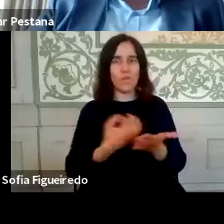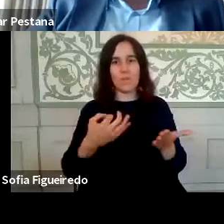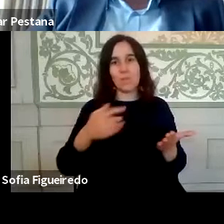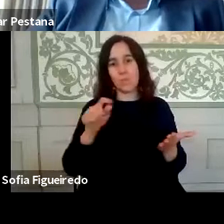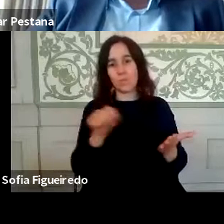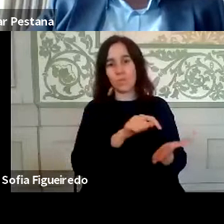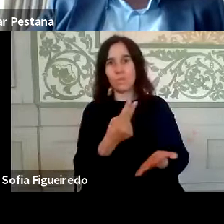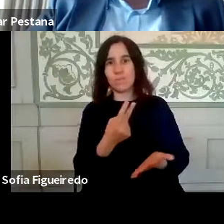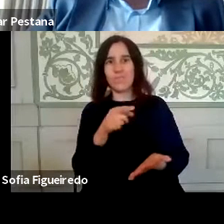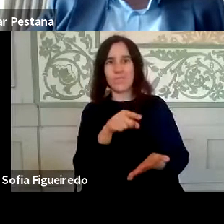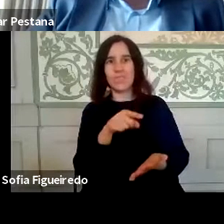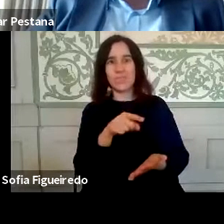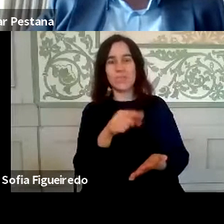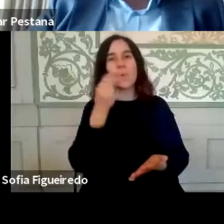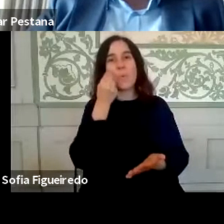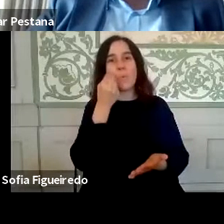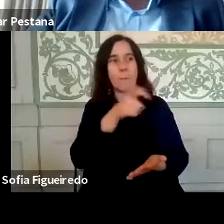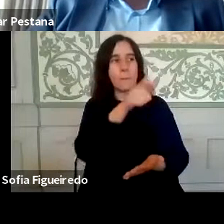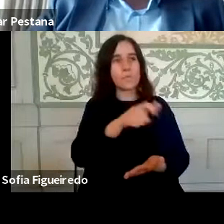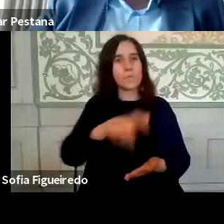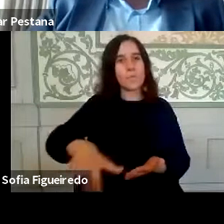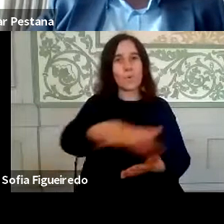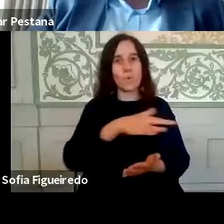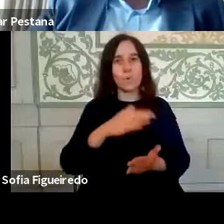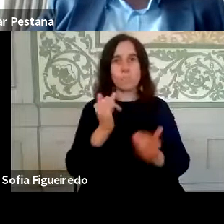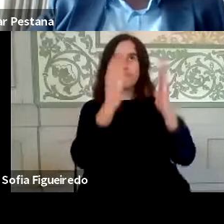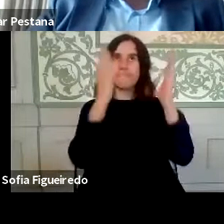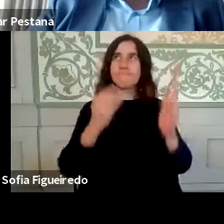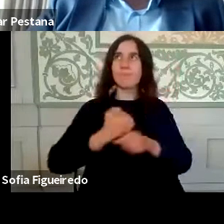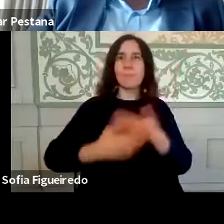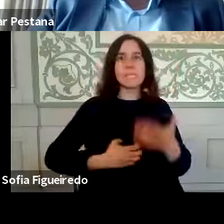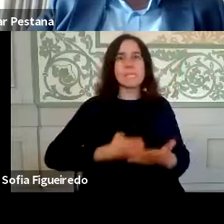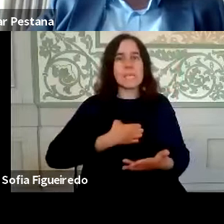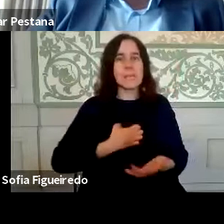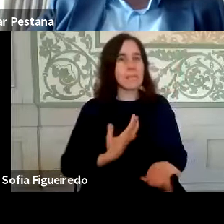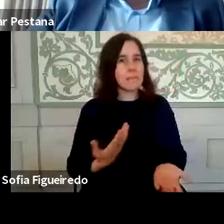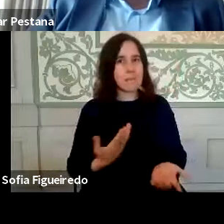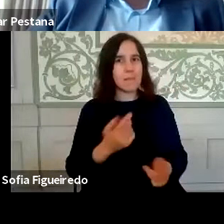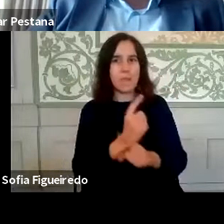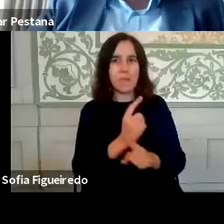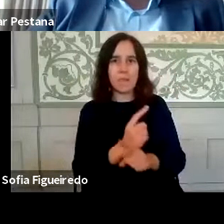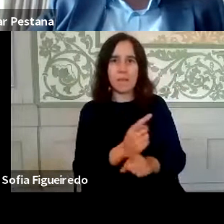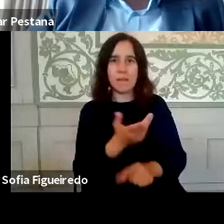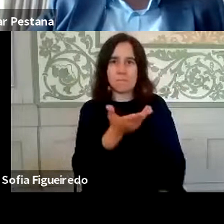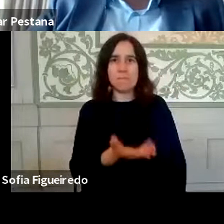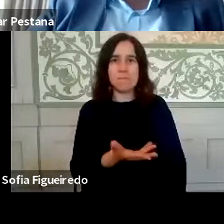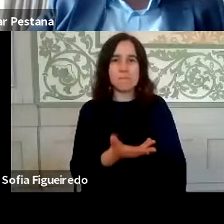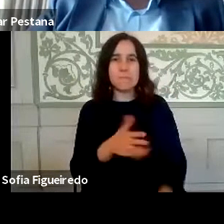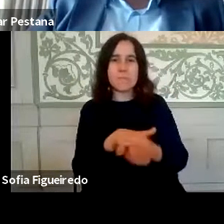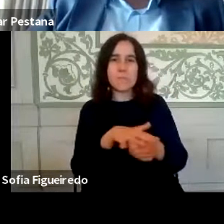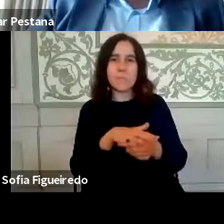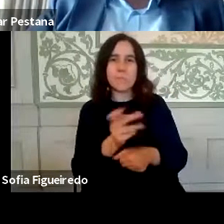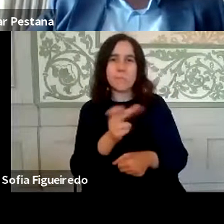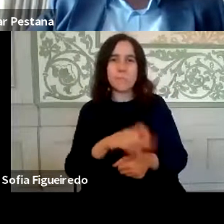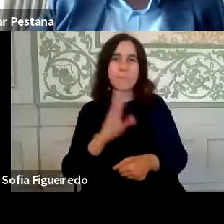meses, como é que as pessoas que trabalham na organização se sentiram relativamente a esta situação de terem